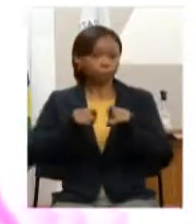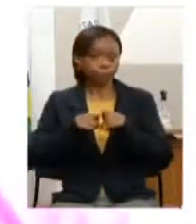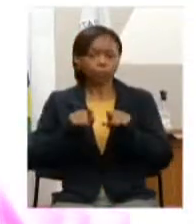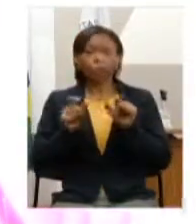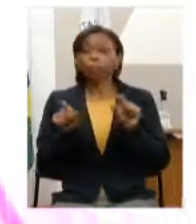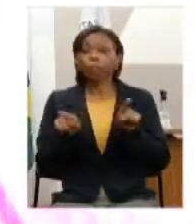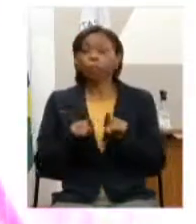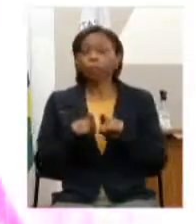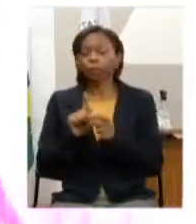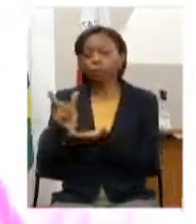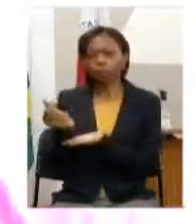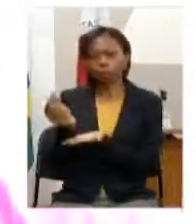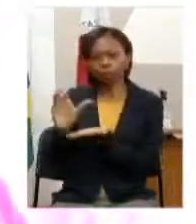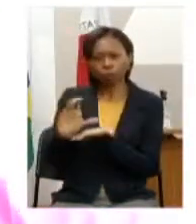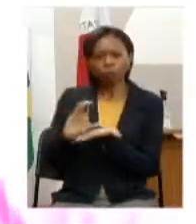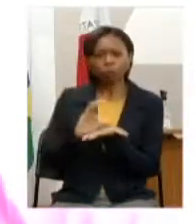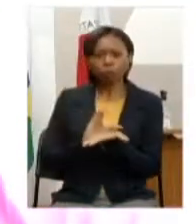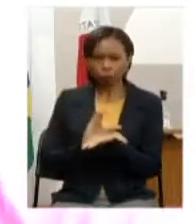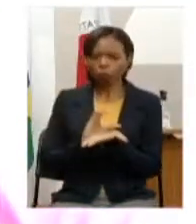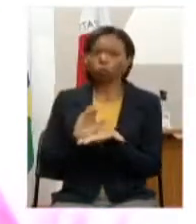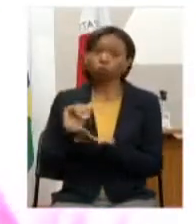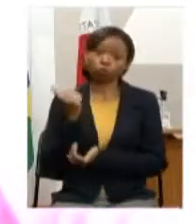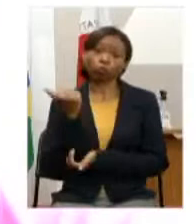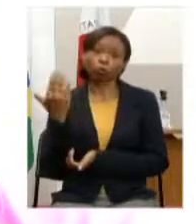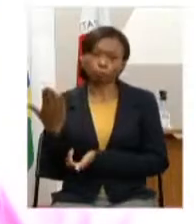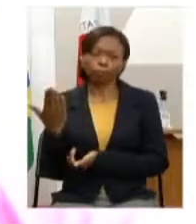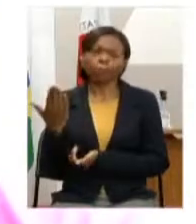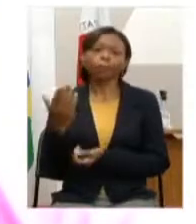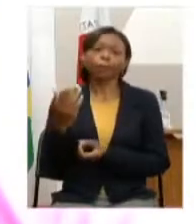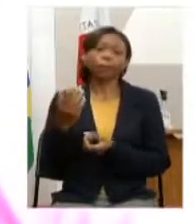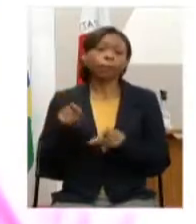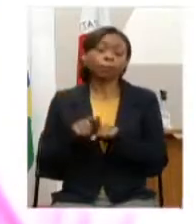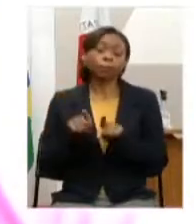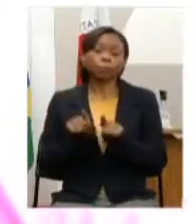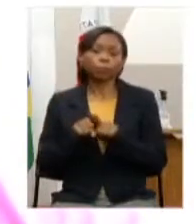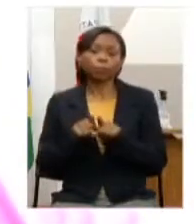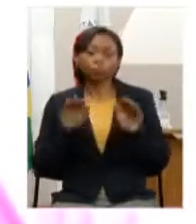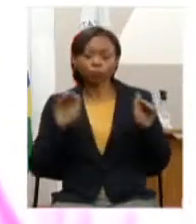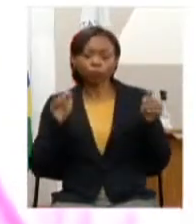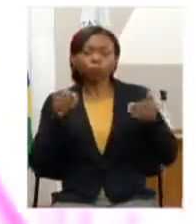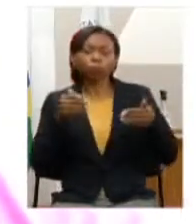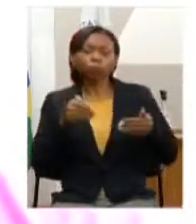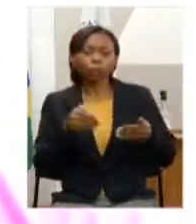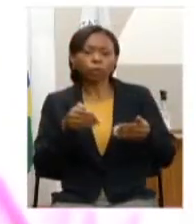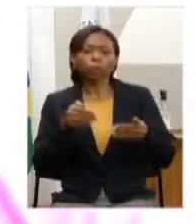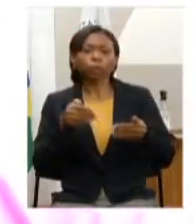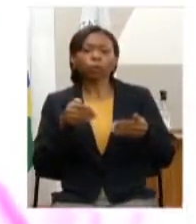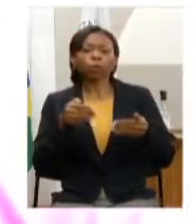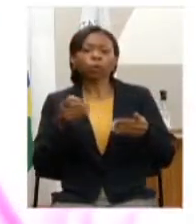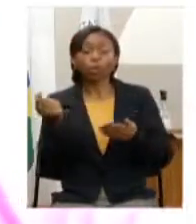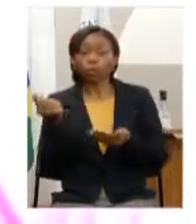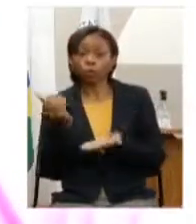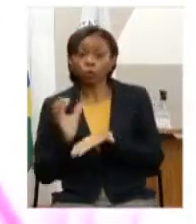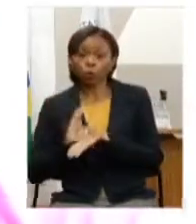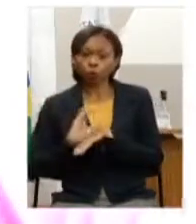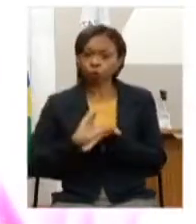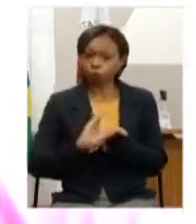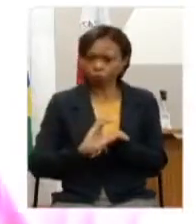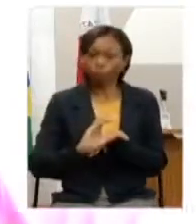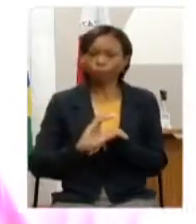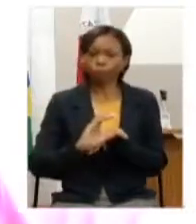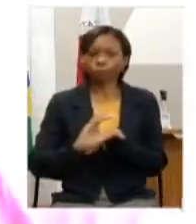recursos externos bem como direcionamento e focalização dos recursos disponíveis em seu orçamento